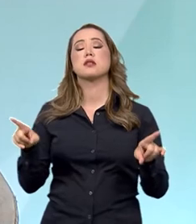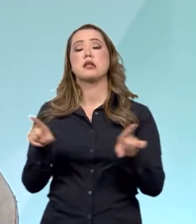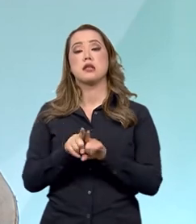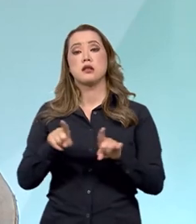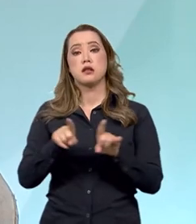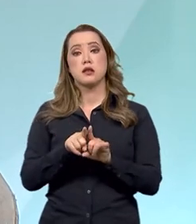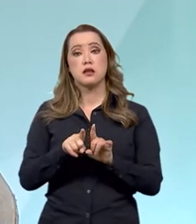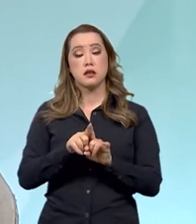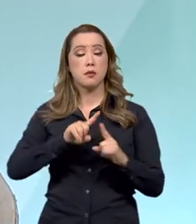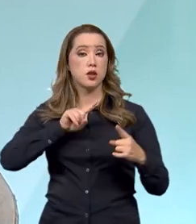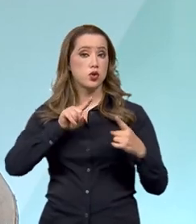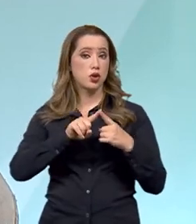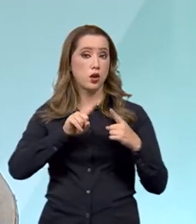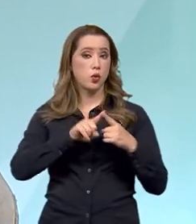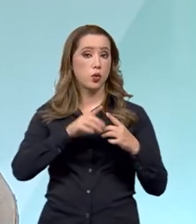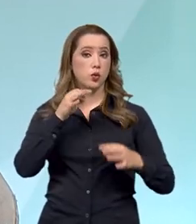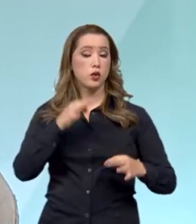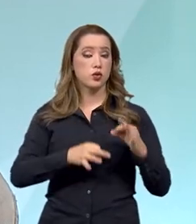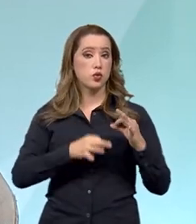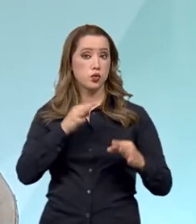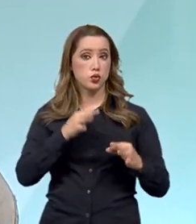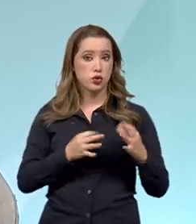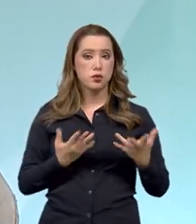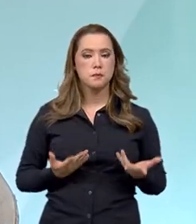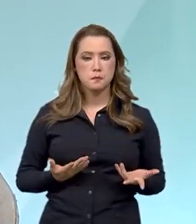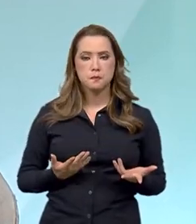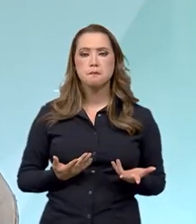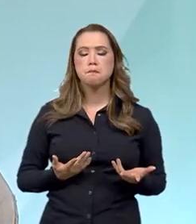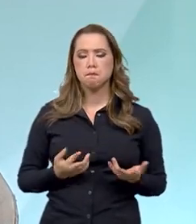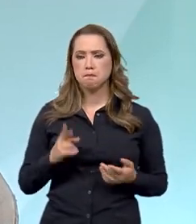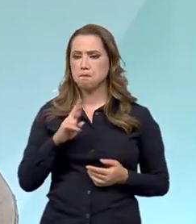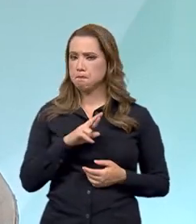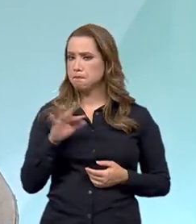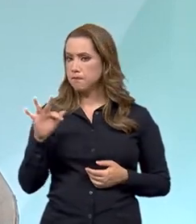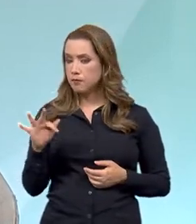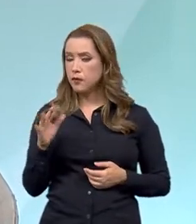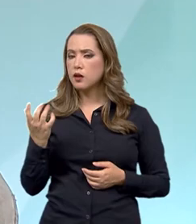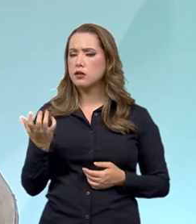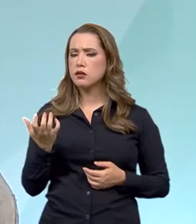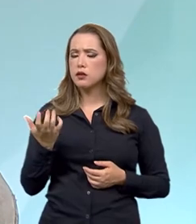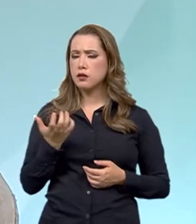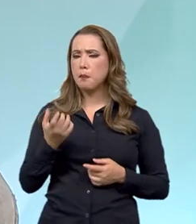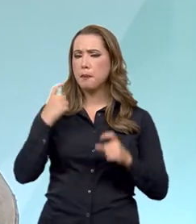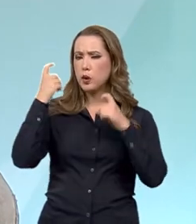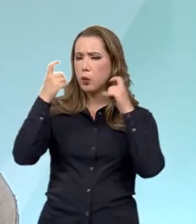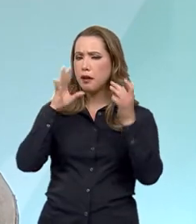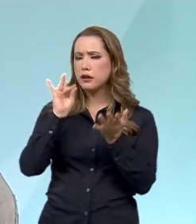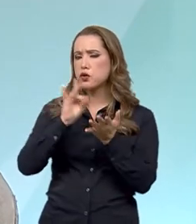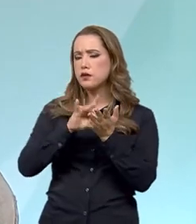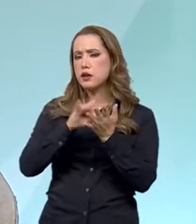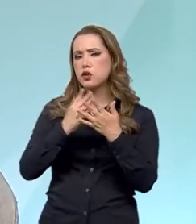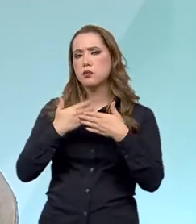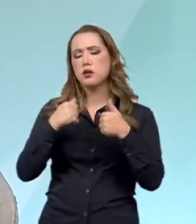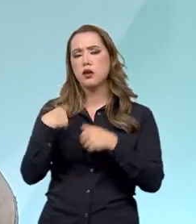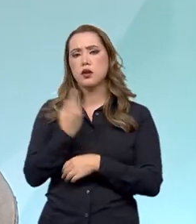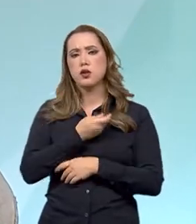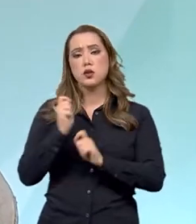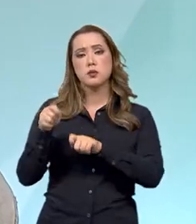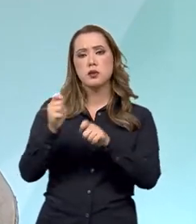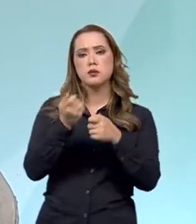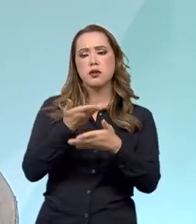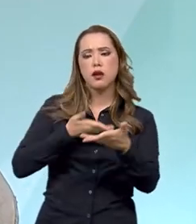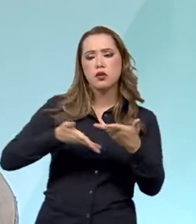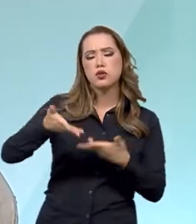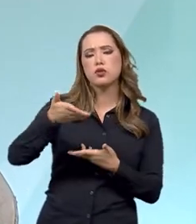a jurisprudência dos nossos tribunais. É um outro passo. A Receita Federal está muito preocupada exatamente com isso, melhorar o nosso ambiente de negócio.